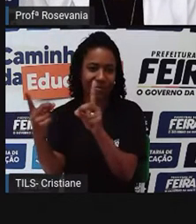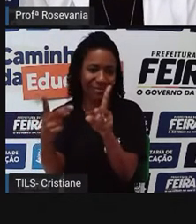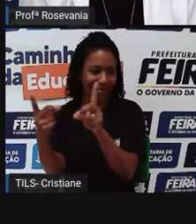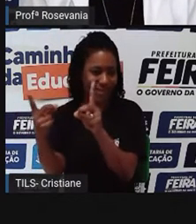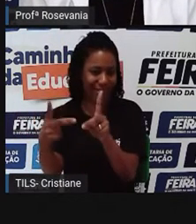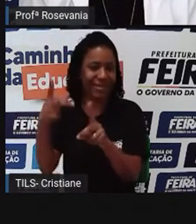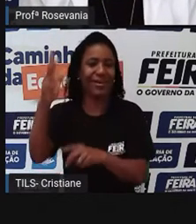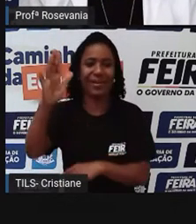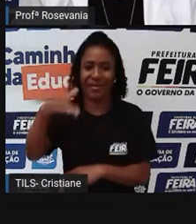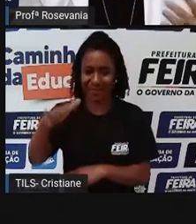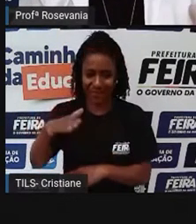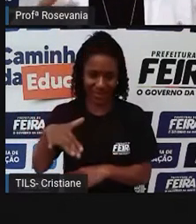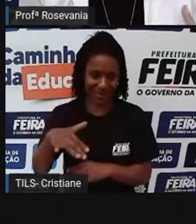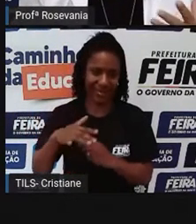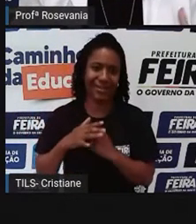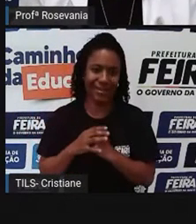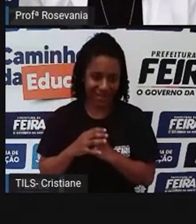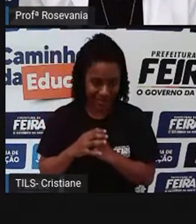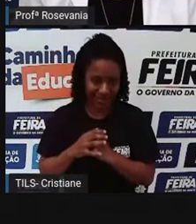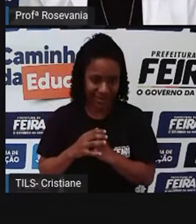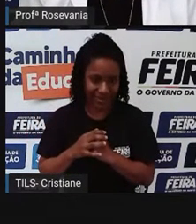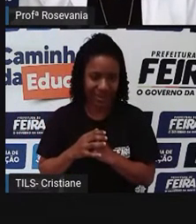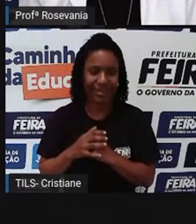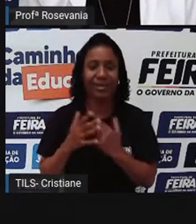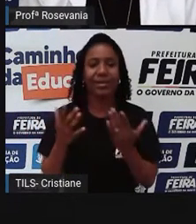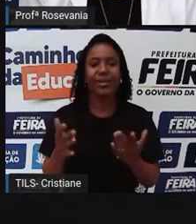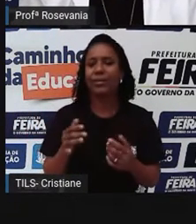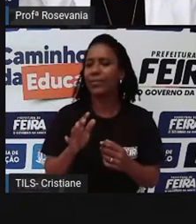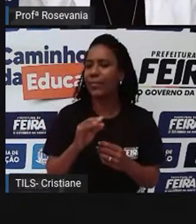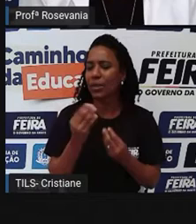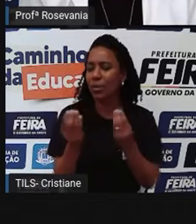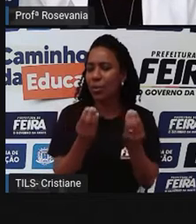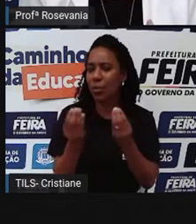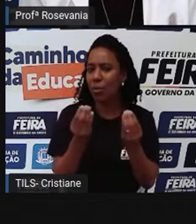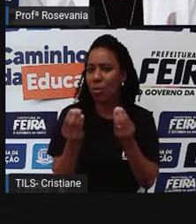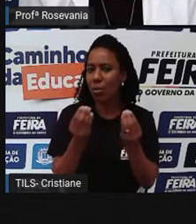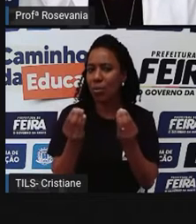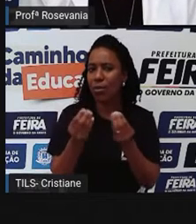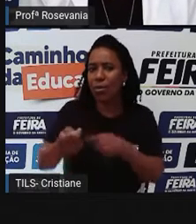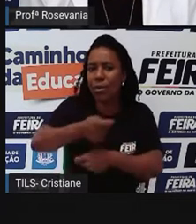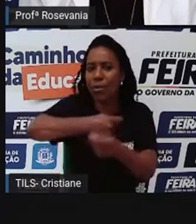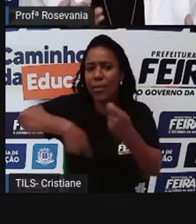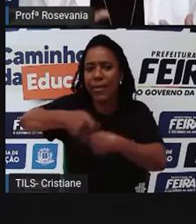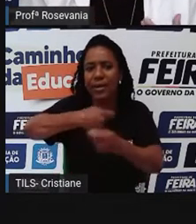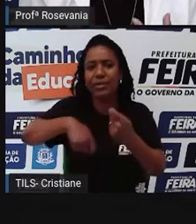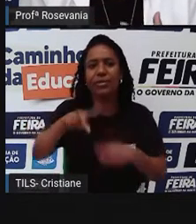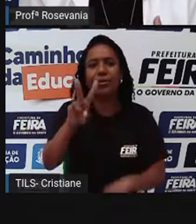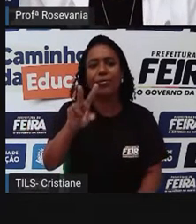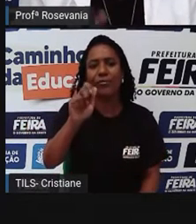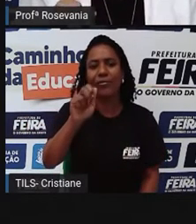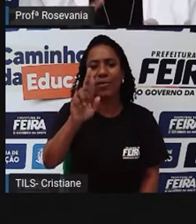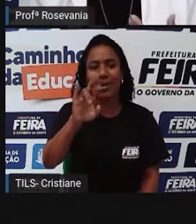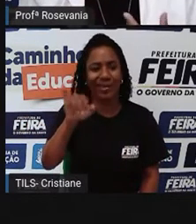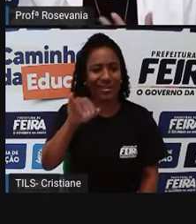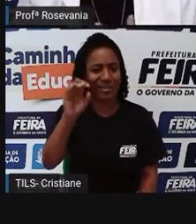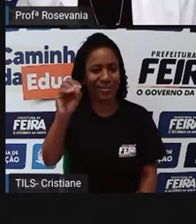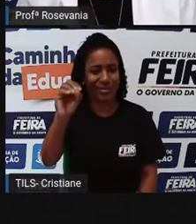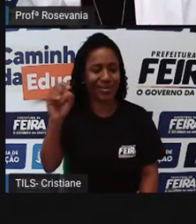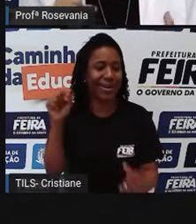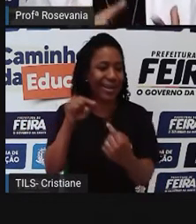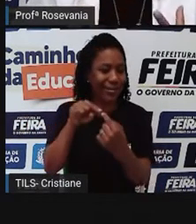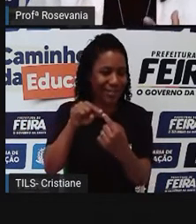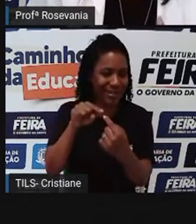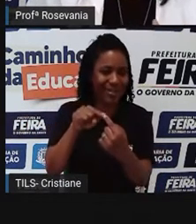clientes. Um exemplo, né, desse tipo de comércio varejista mais comuns, mais comuns para a gente são os supermercados, as